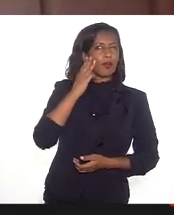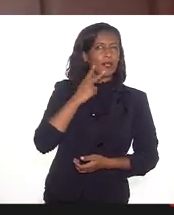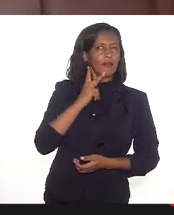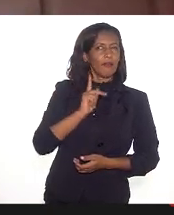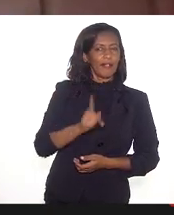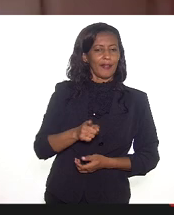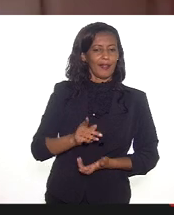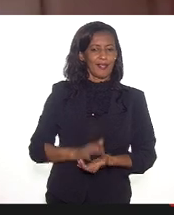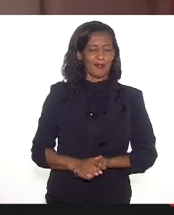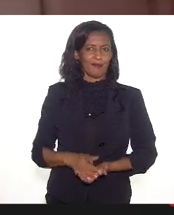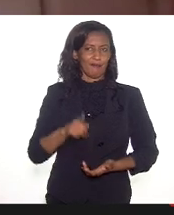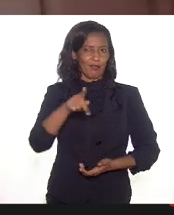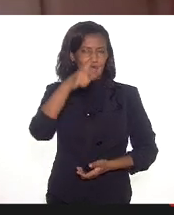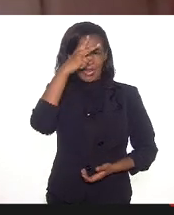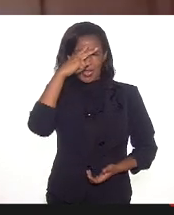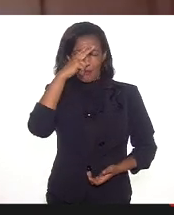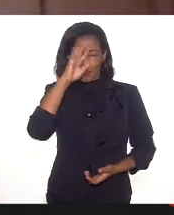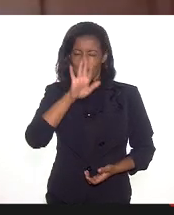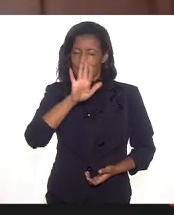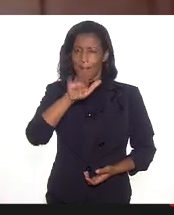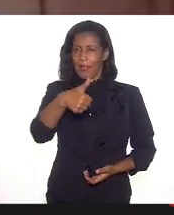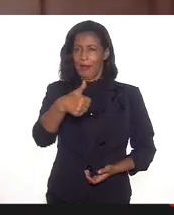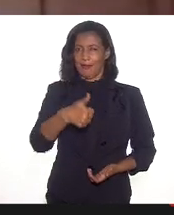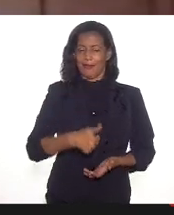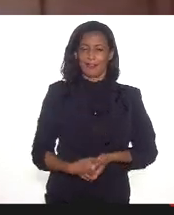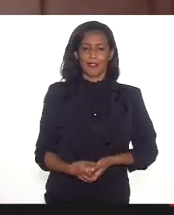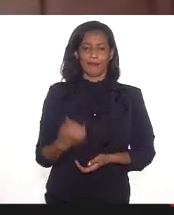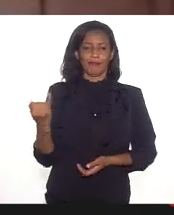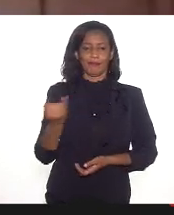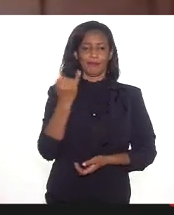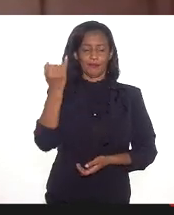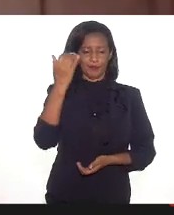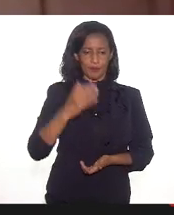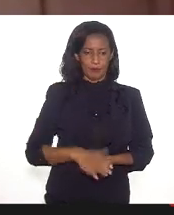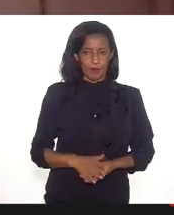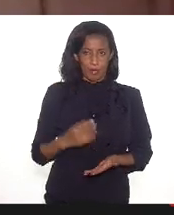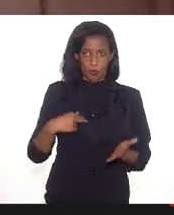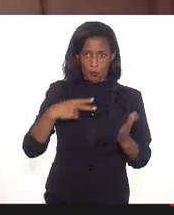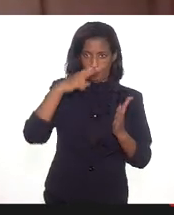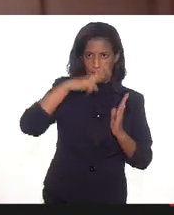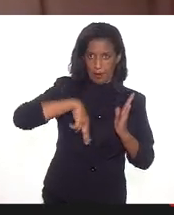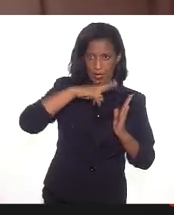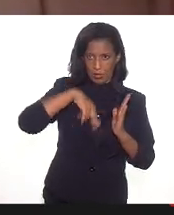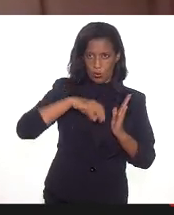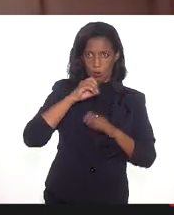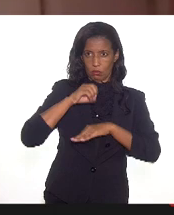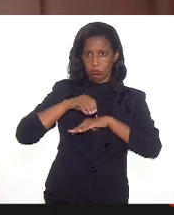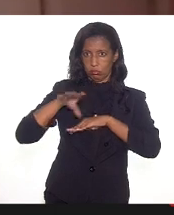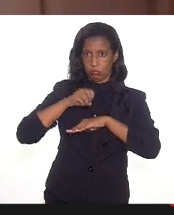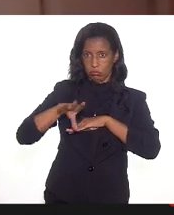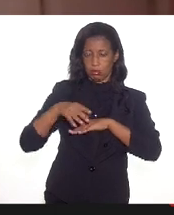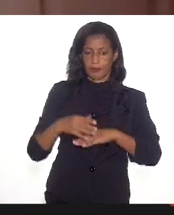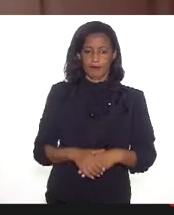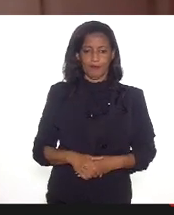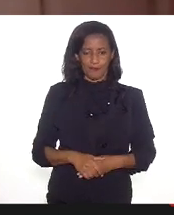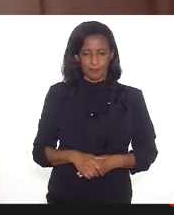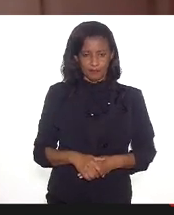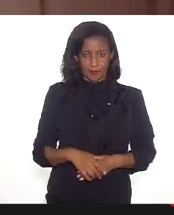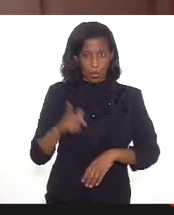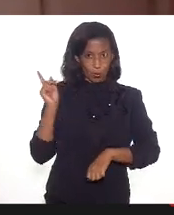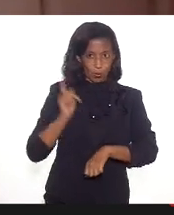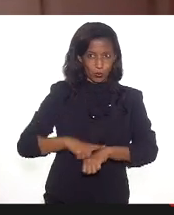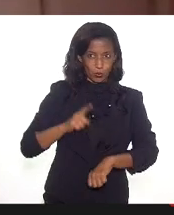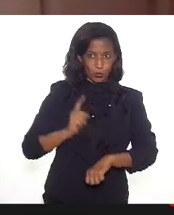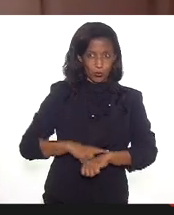falar, né? Mas você lembrou bem, foi muito importante. Bom, vou para a leitura dos encaminhamentos que eu já estou aqui no laço também do